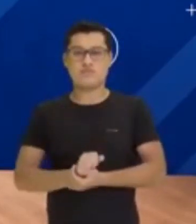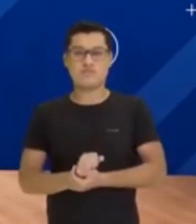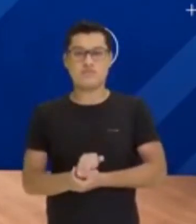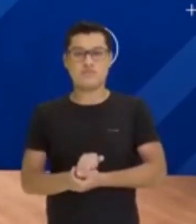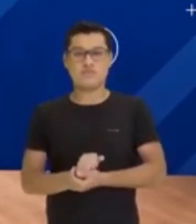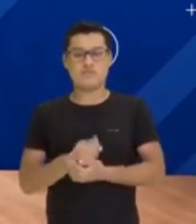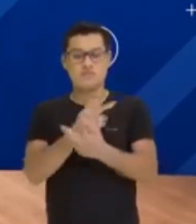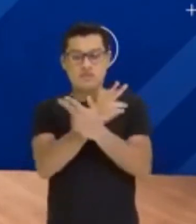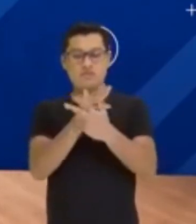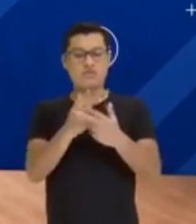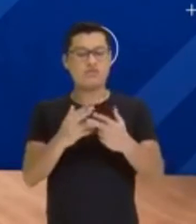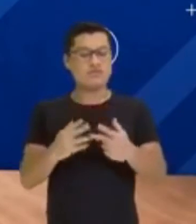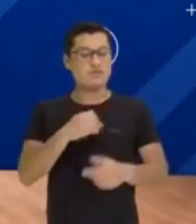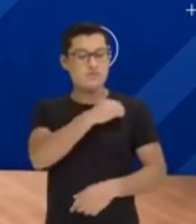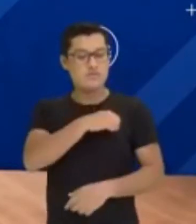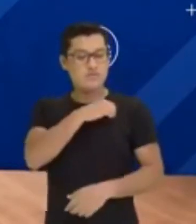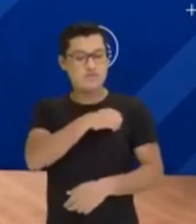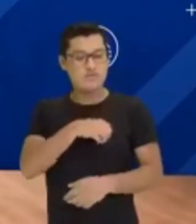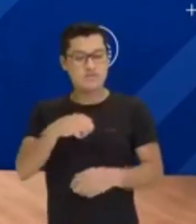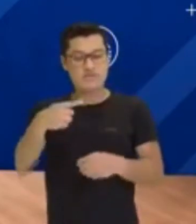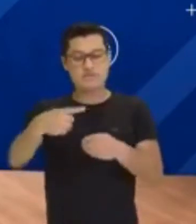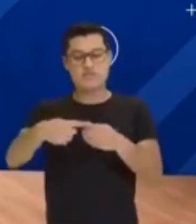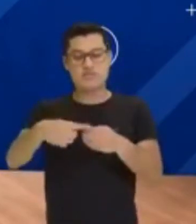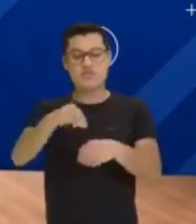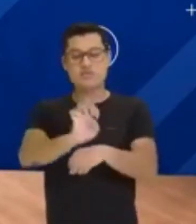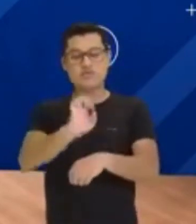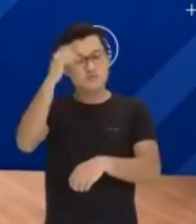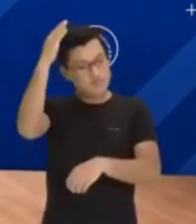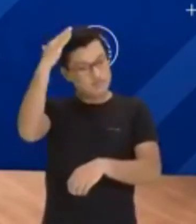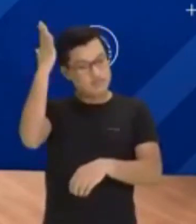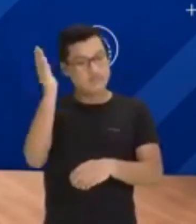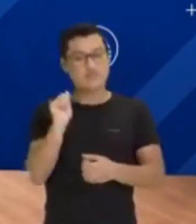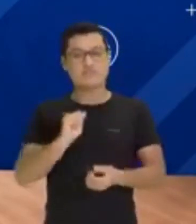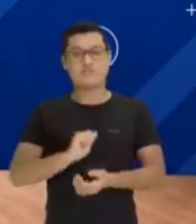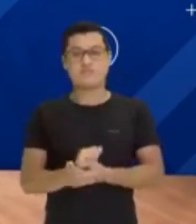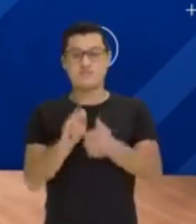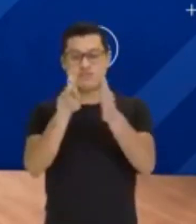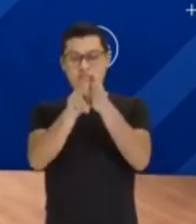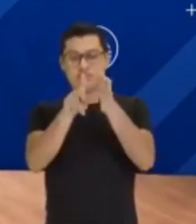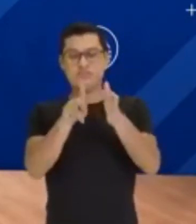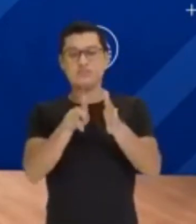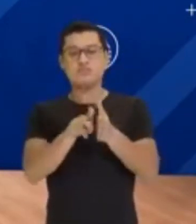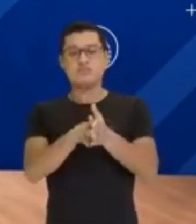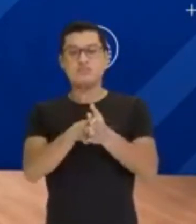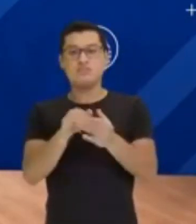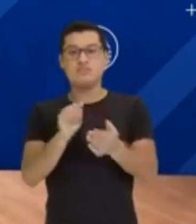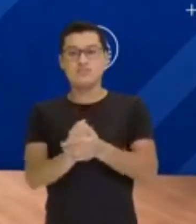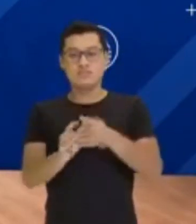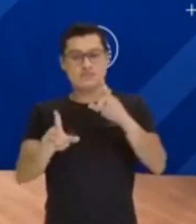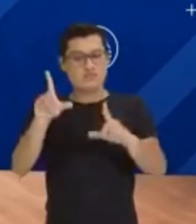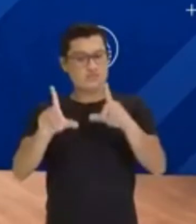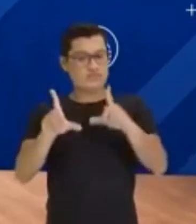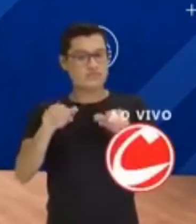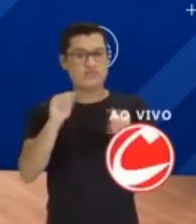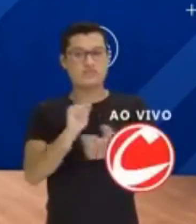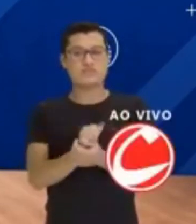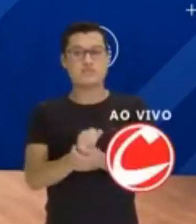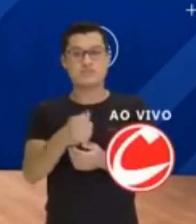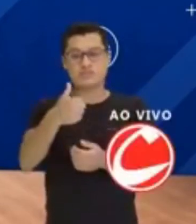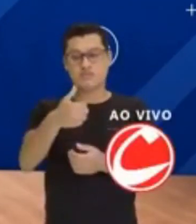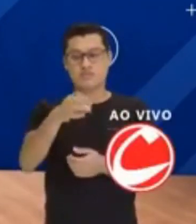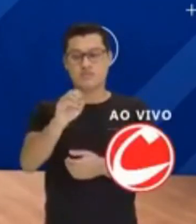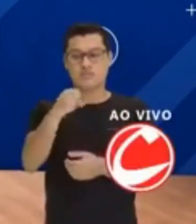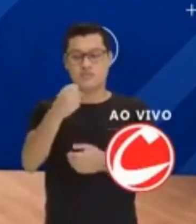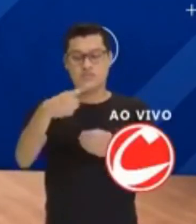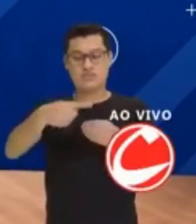atendendo centenas de alunos do interior do Estado. Este programa está sendo transmitido para 108